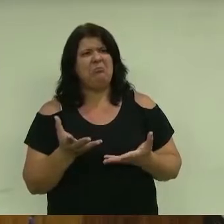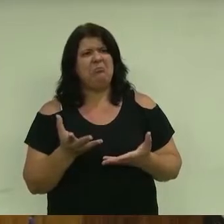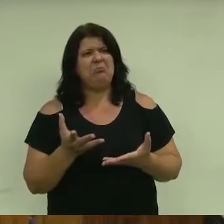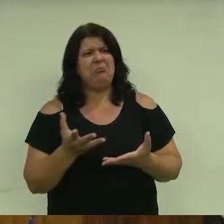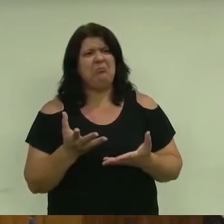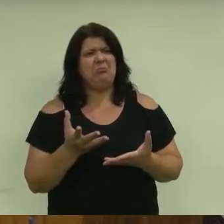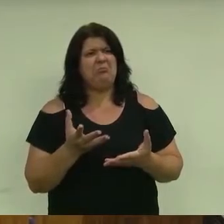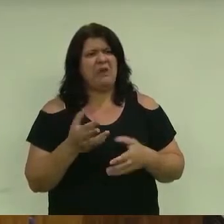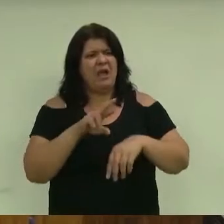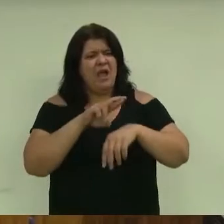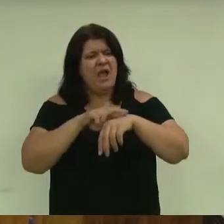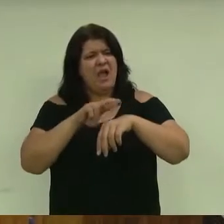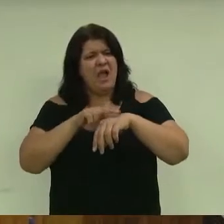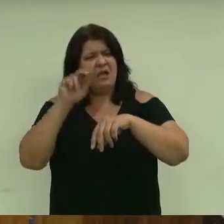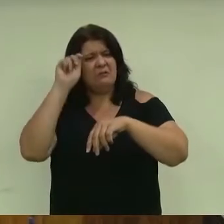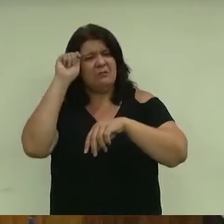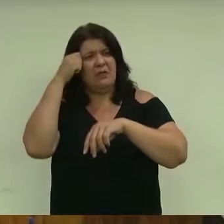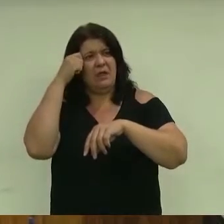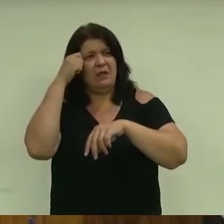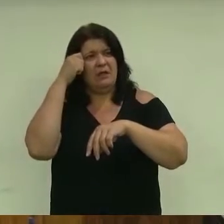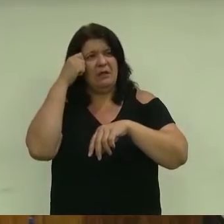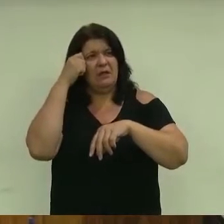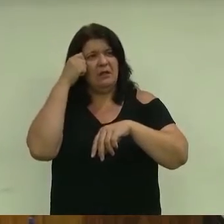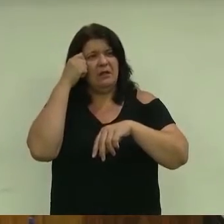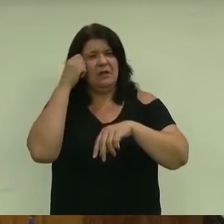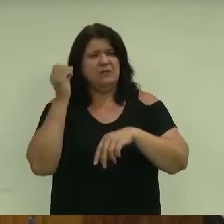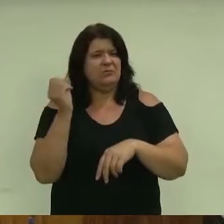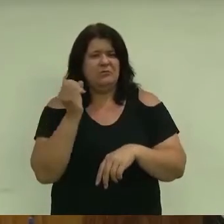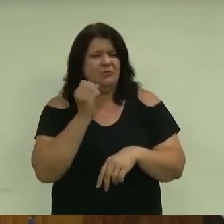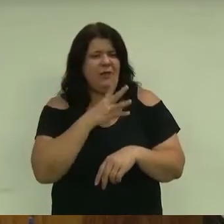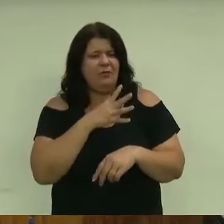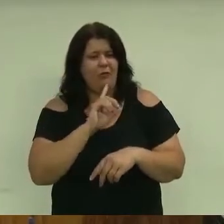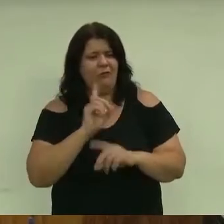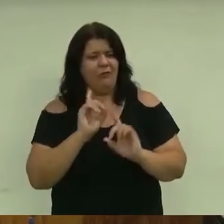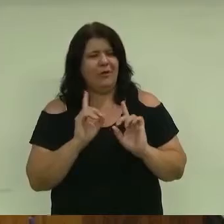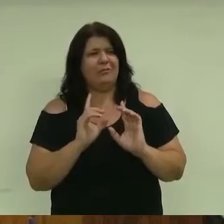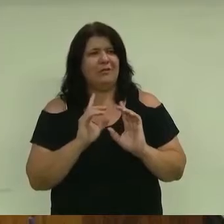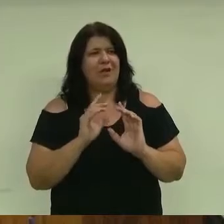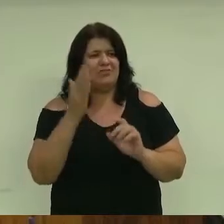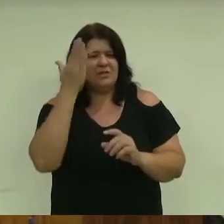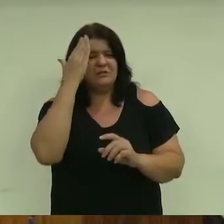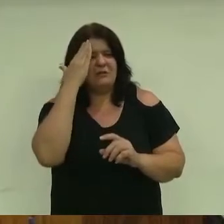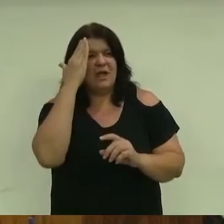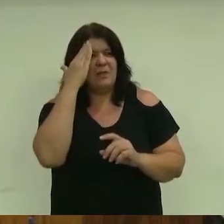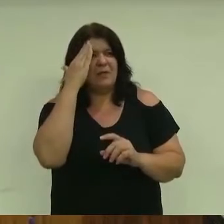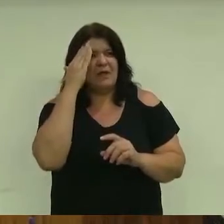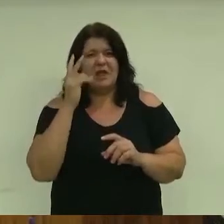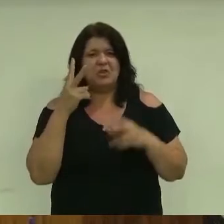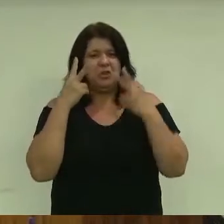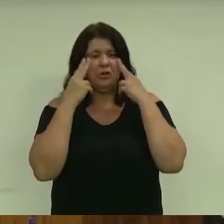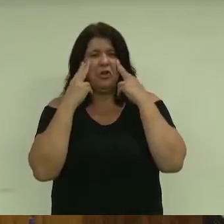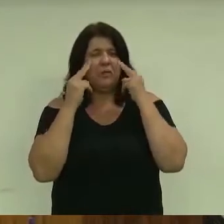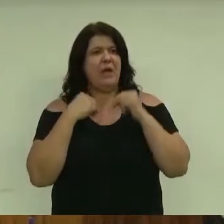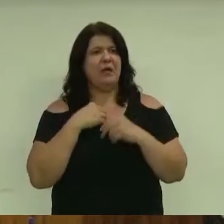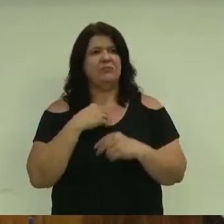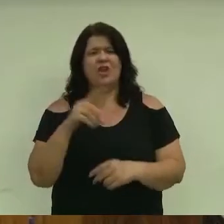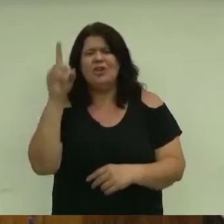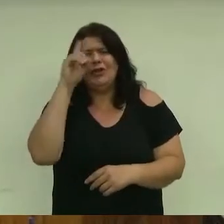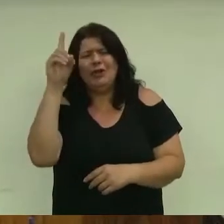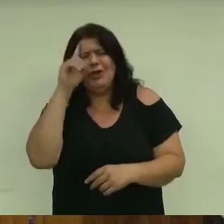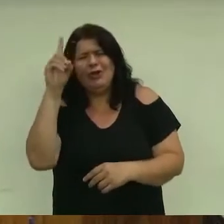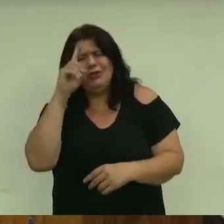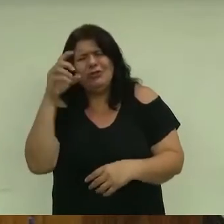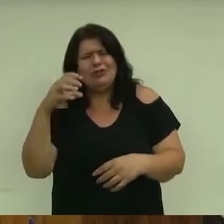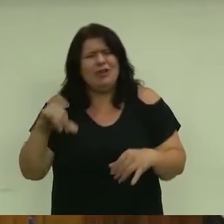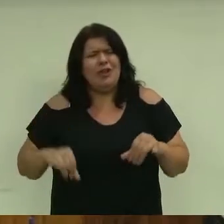Para a raça negra, isso não é novo, porque a gente sofre com isso todos os dias. Eu já sofri, e aqui eu não